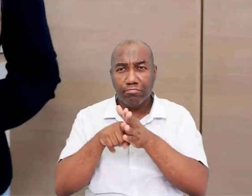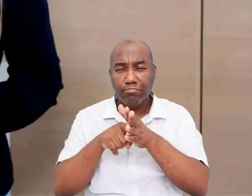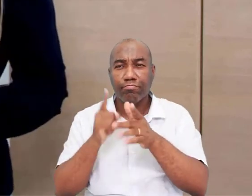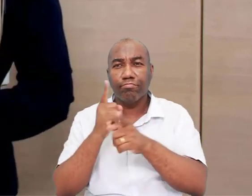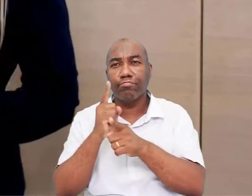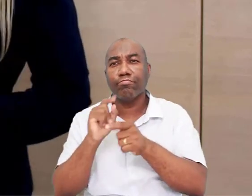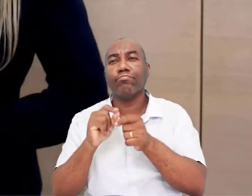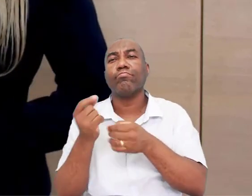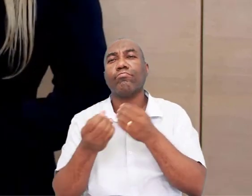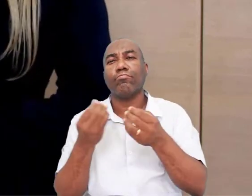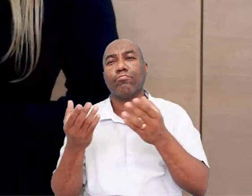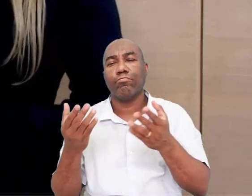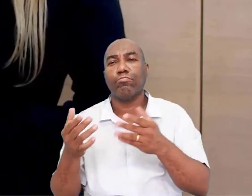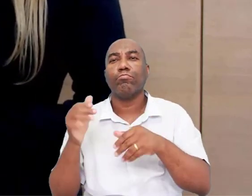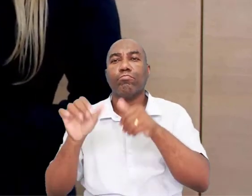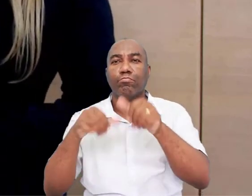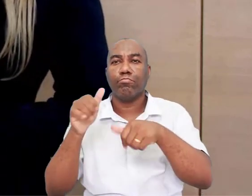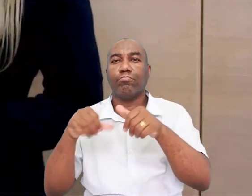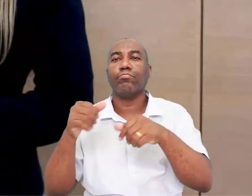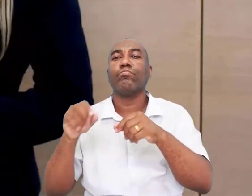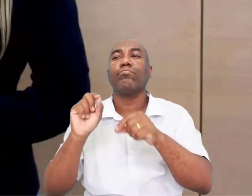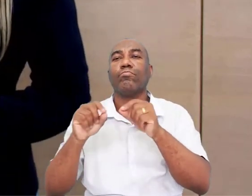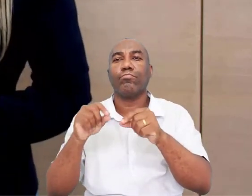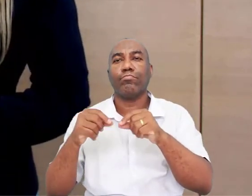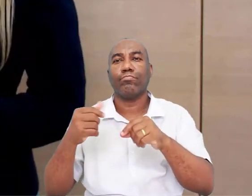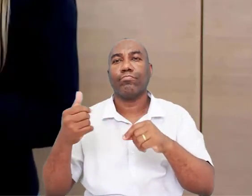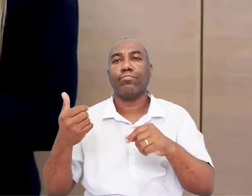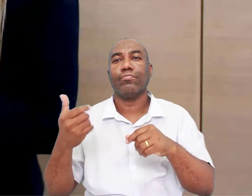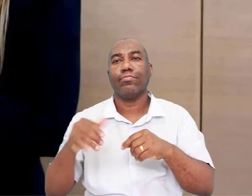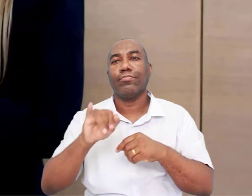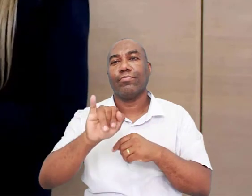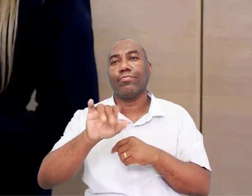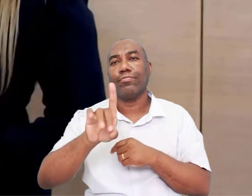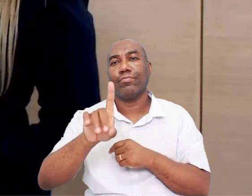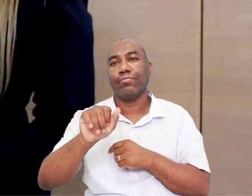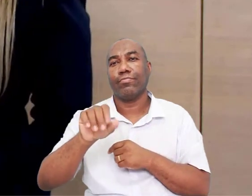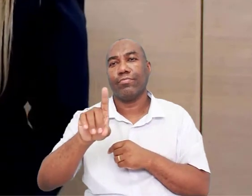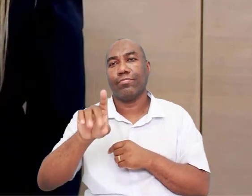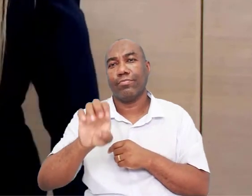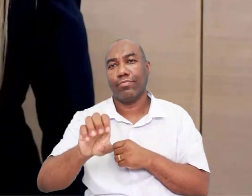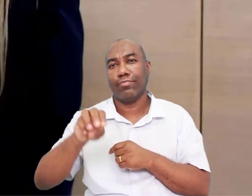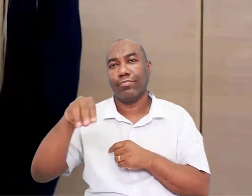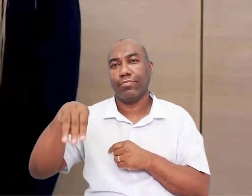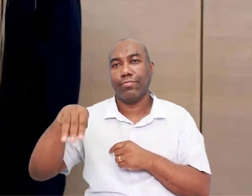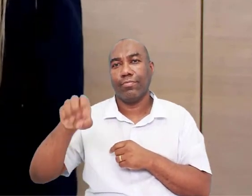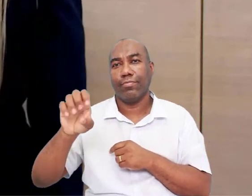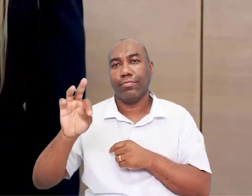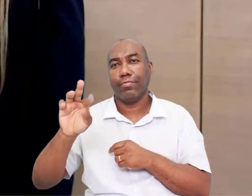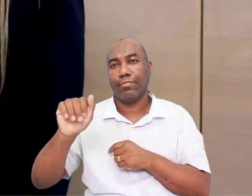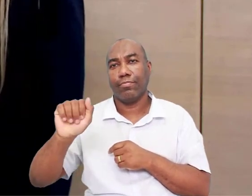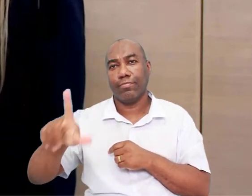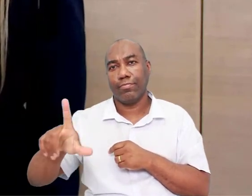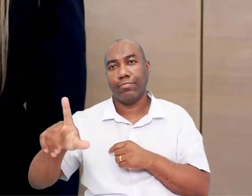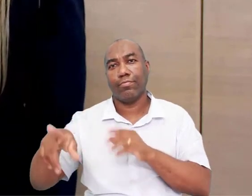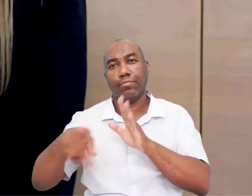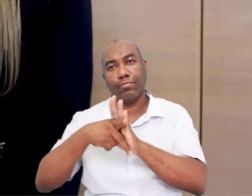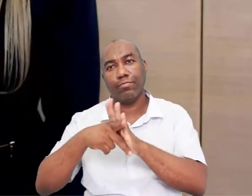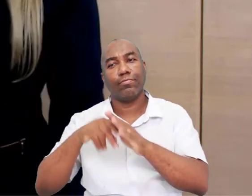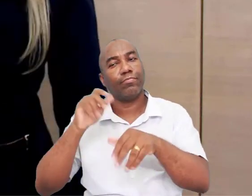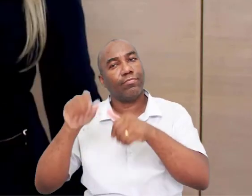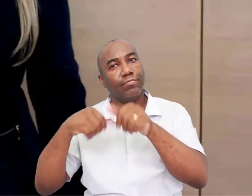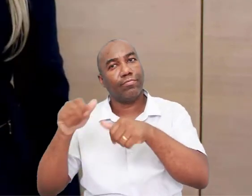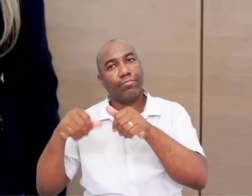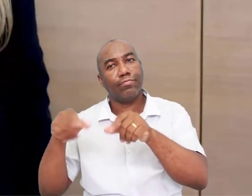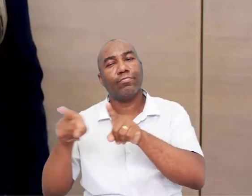origem, né? A um período que nós chamamos de Idade dos Metais. Aonde vai acontecer uma segunda revolução extremamente importante.